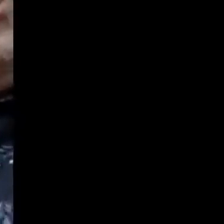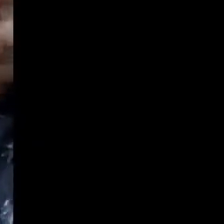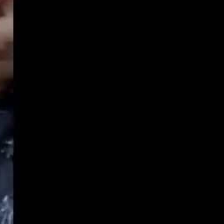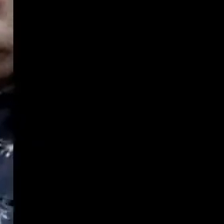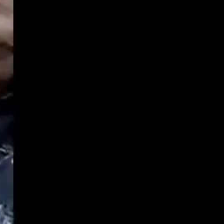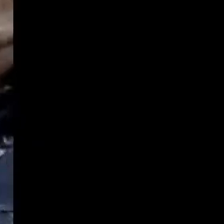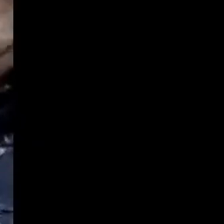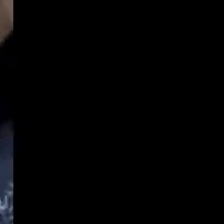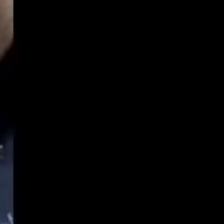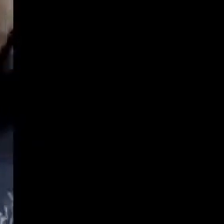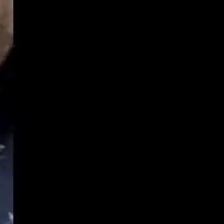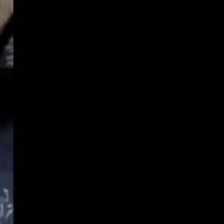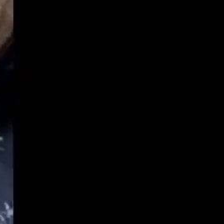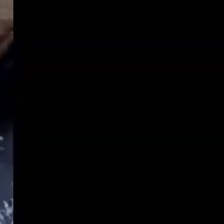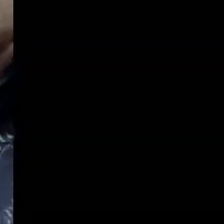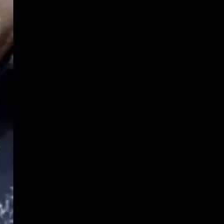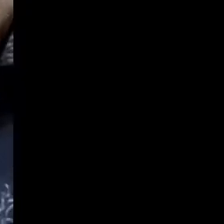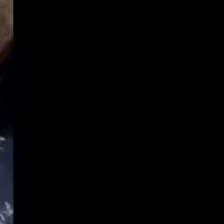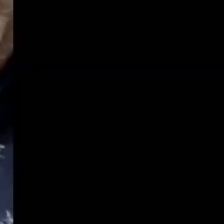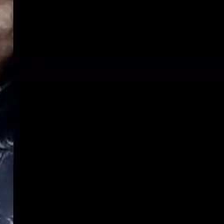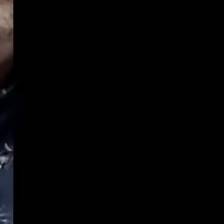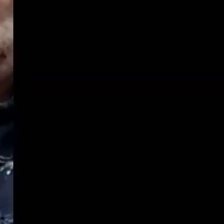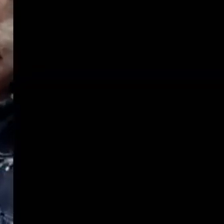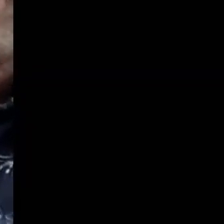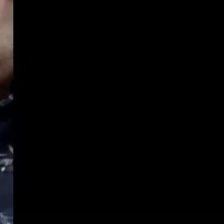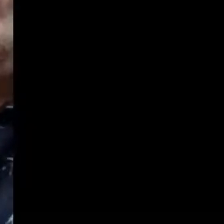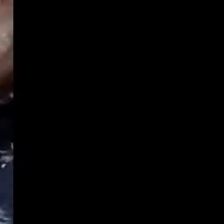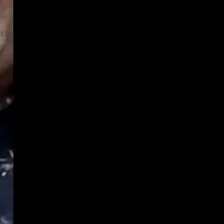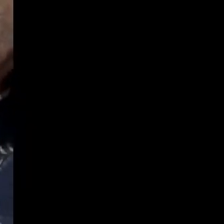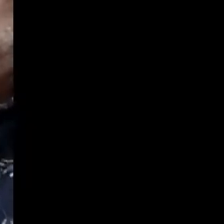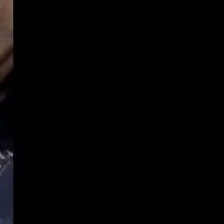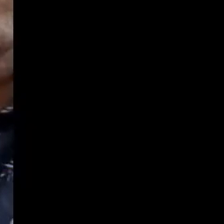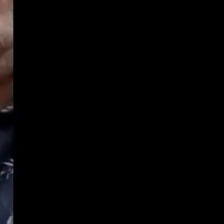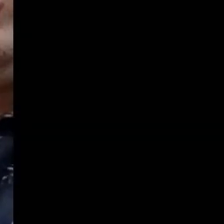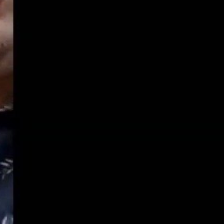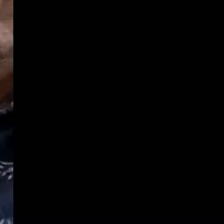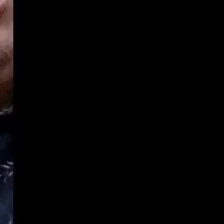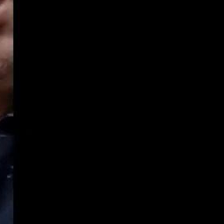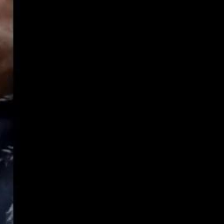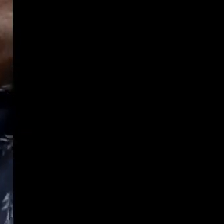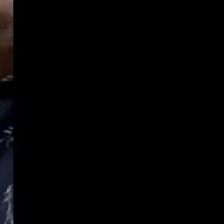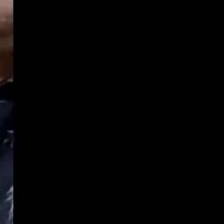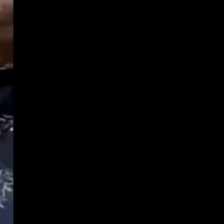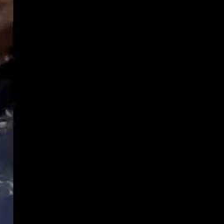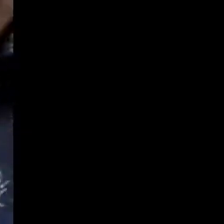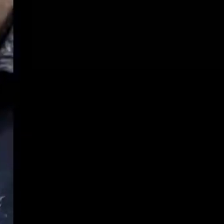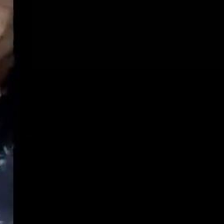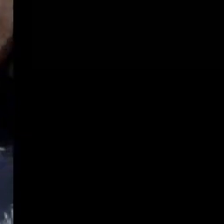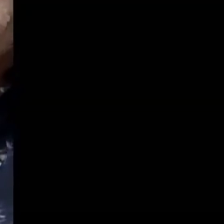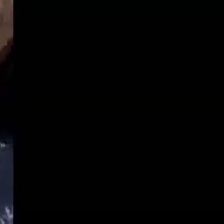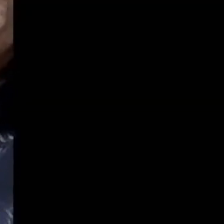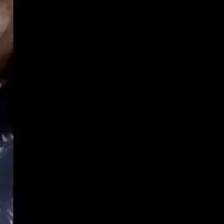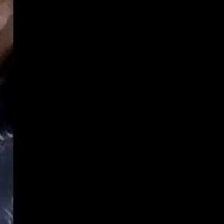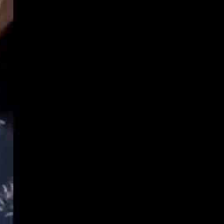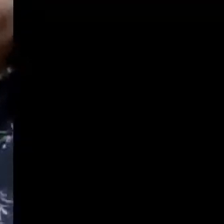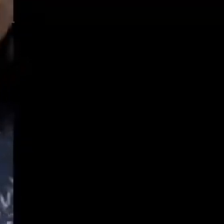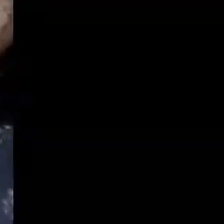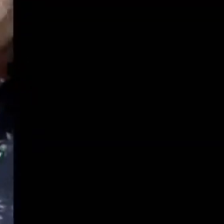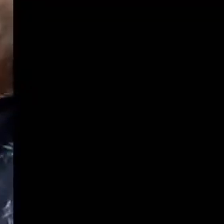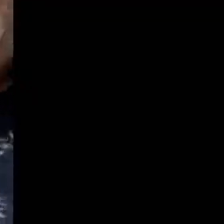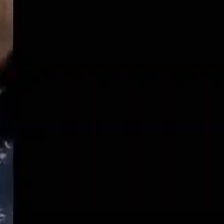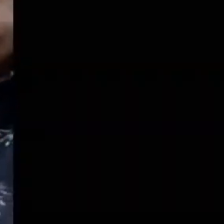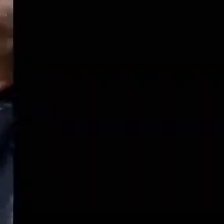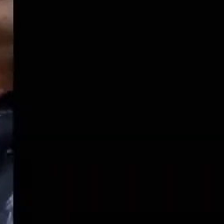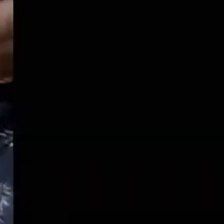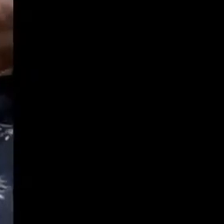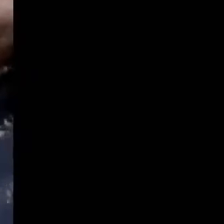município de Blumenau, para a mobilidade urbana, para desafogar o trânsito, para ajudar na mobilidade urbana do nosso município. Estamos aí fiscalizando, acompanhando os